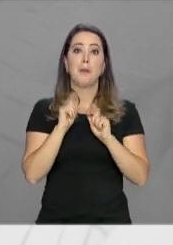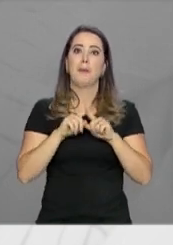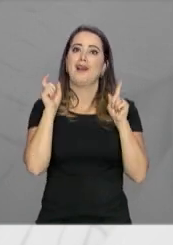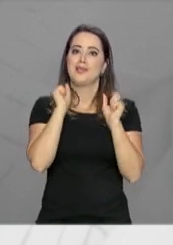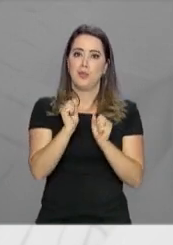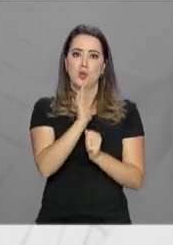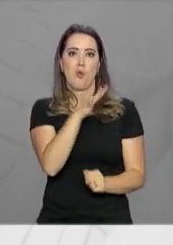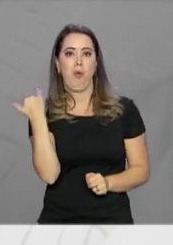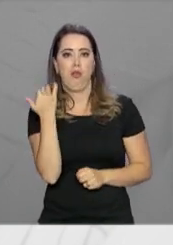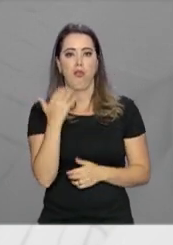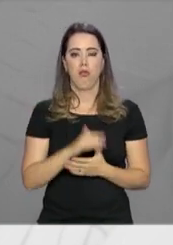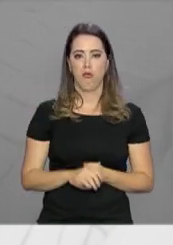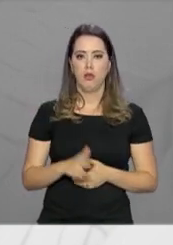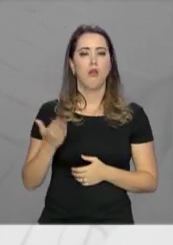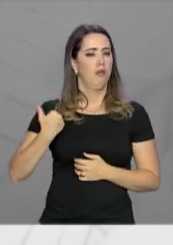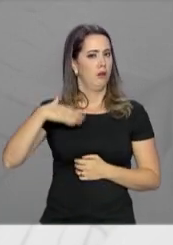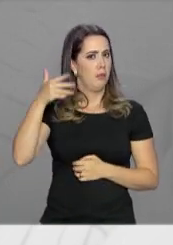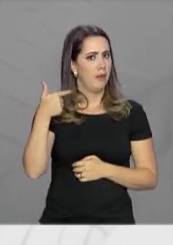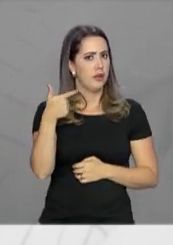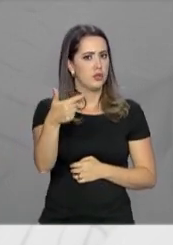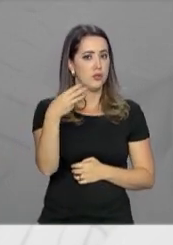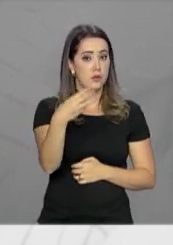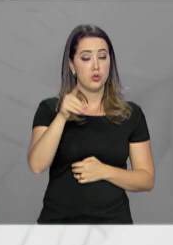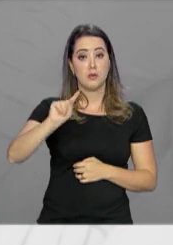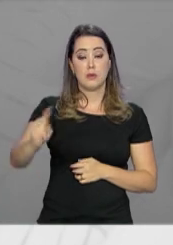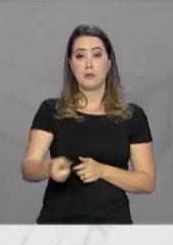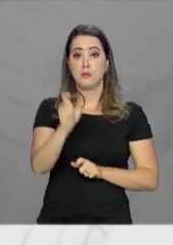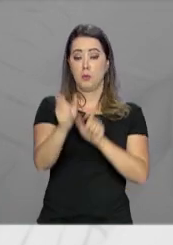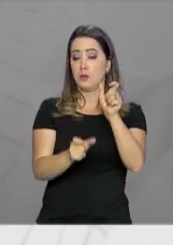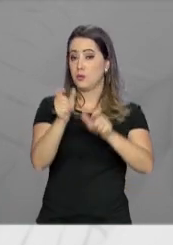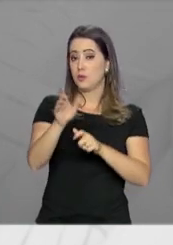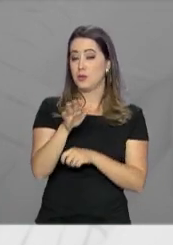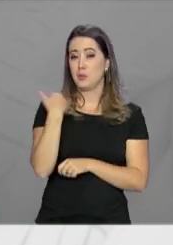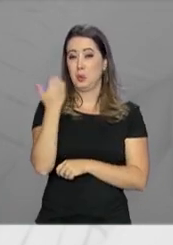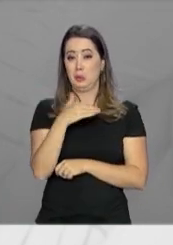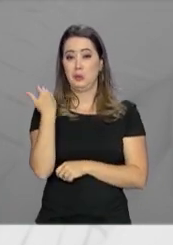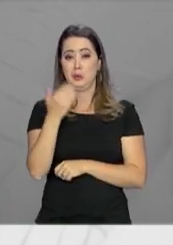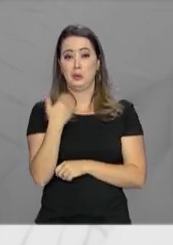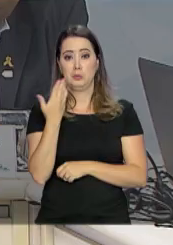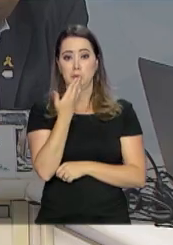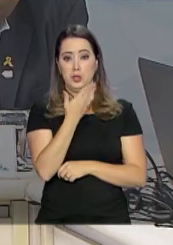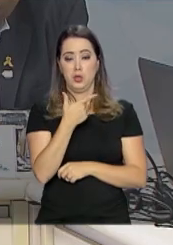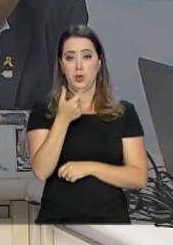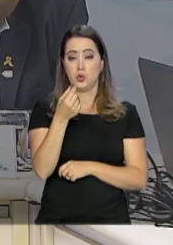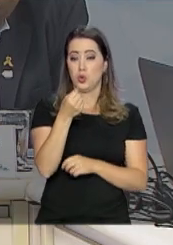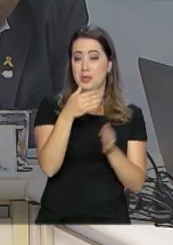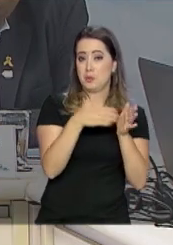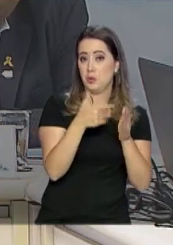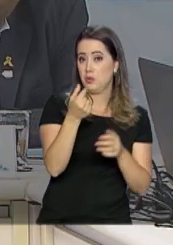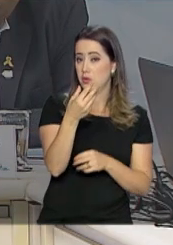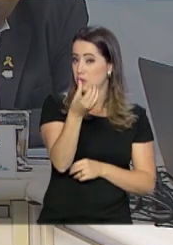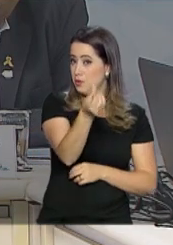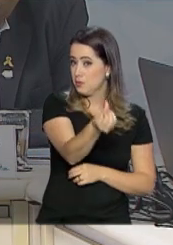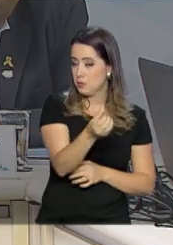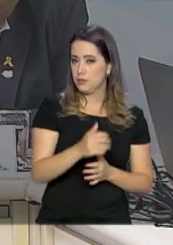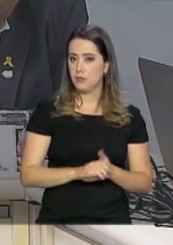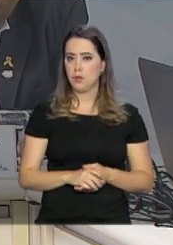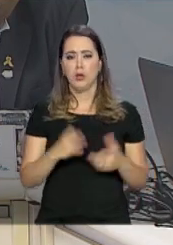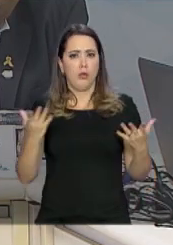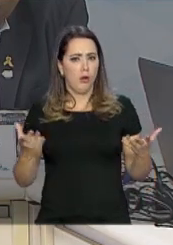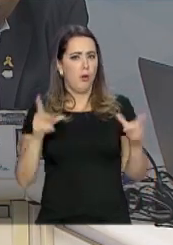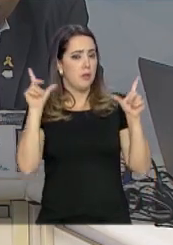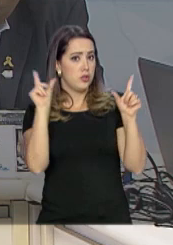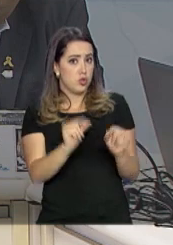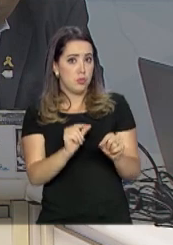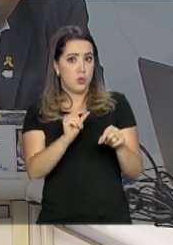Foram mais de 23 mil vítimas entre 2000 e 2016. E para reduzir o número de casos